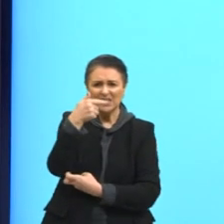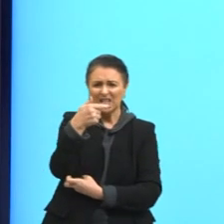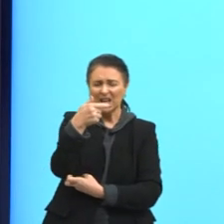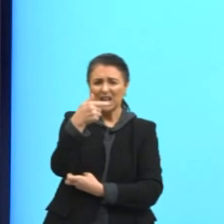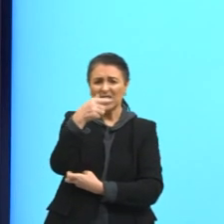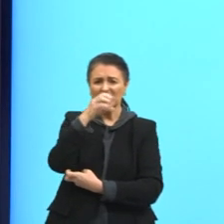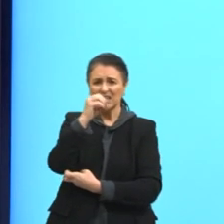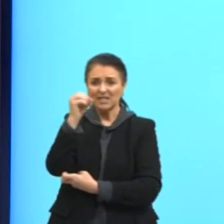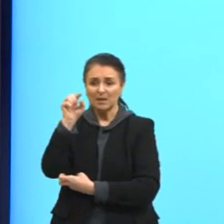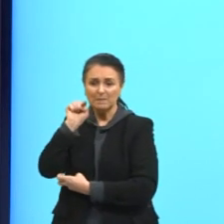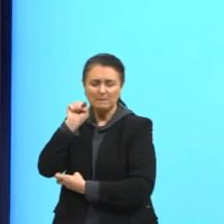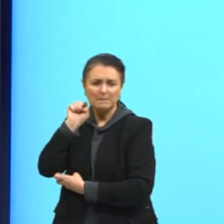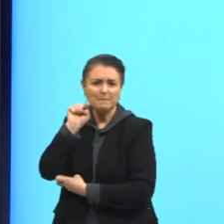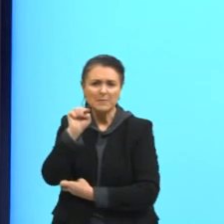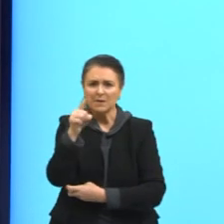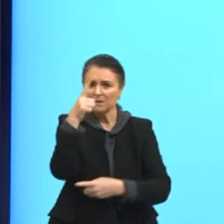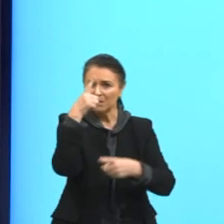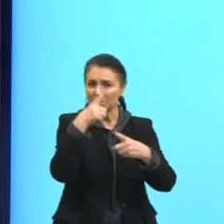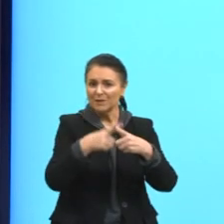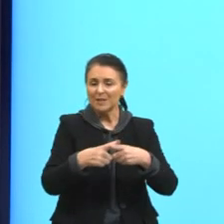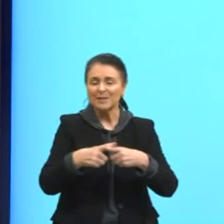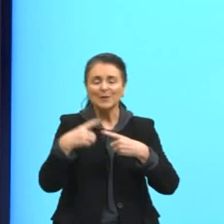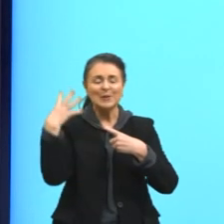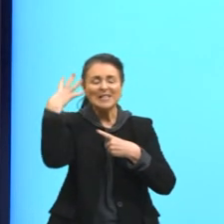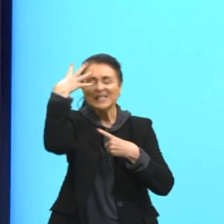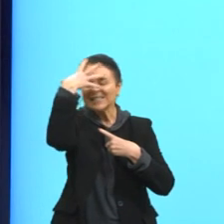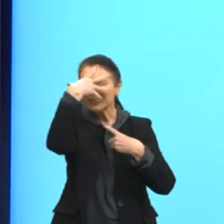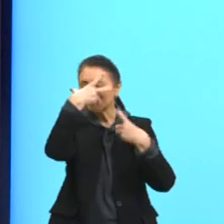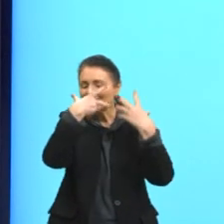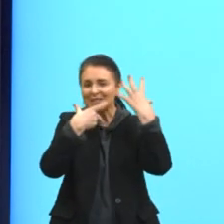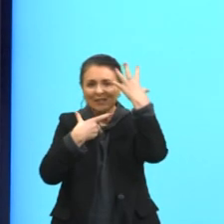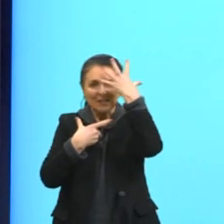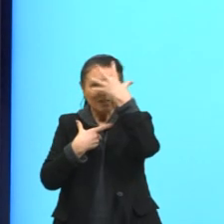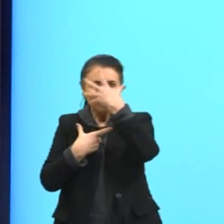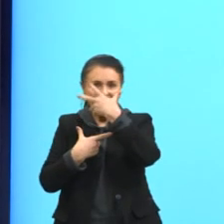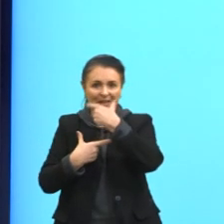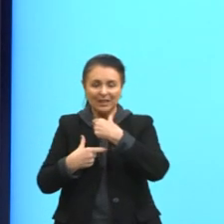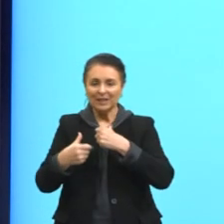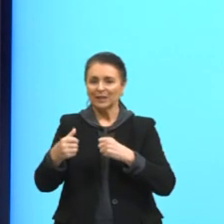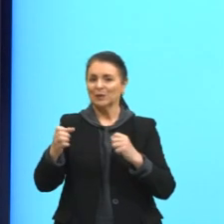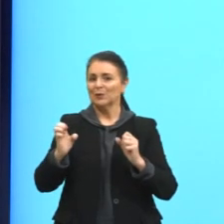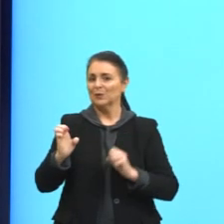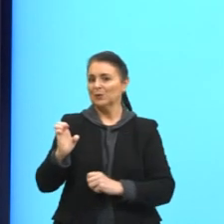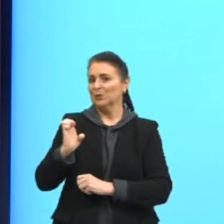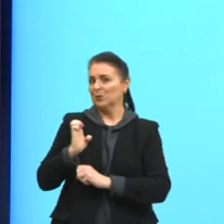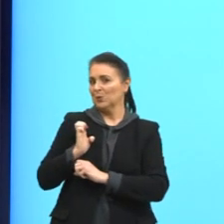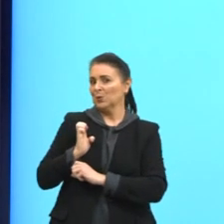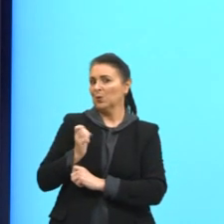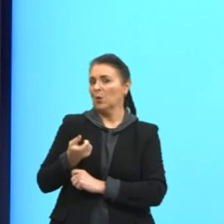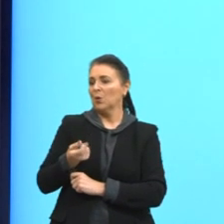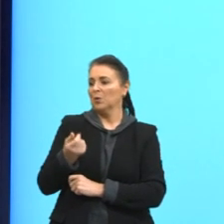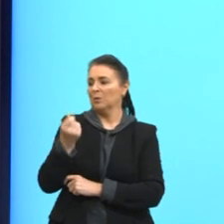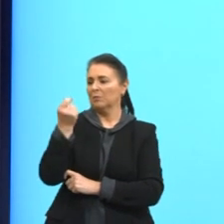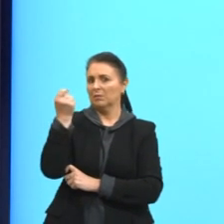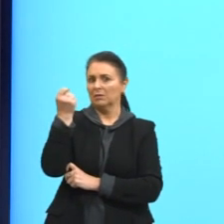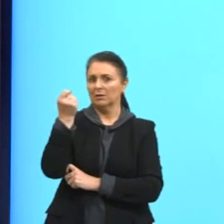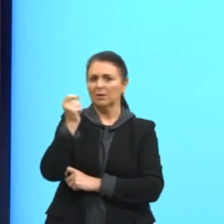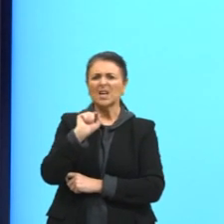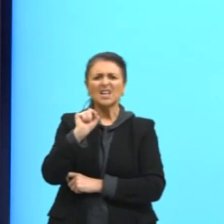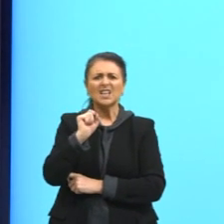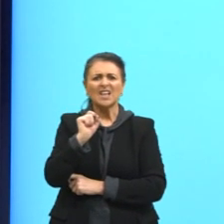mil vezes como são lindos, como são lindos os burgueses. Então, quem é que